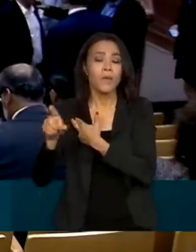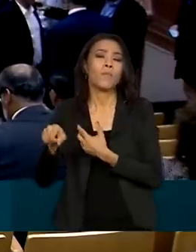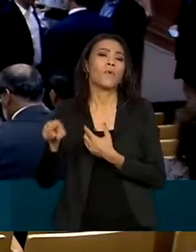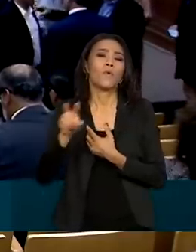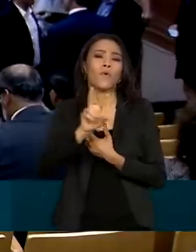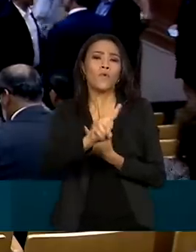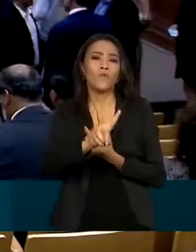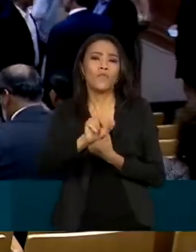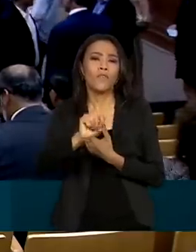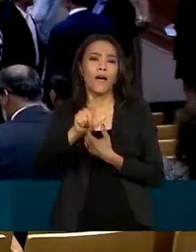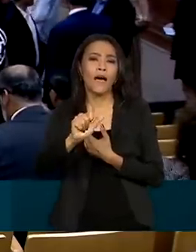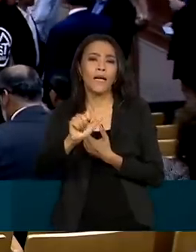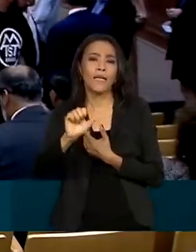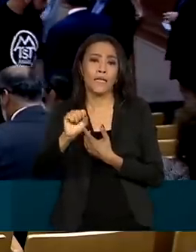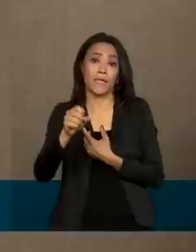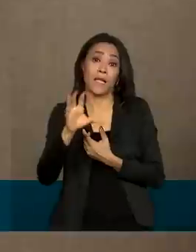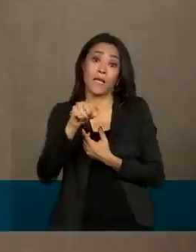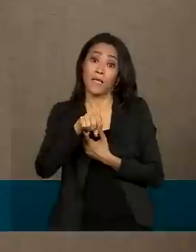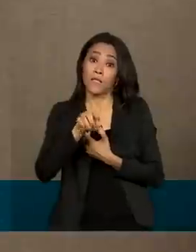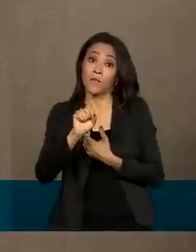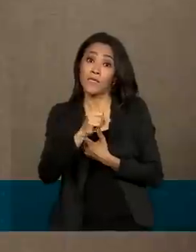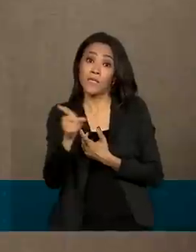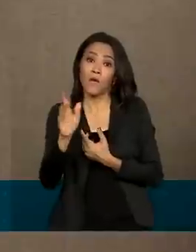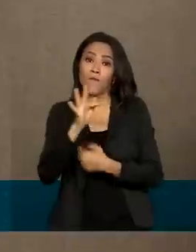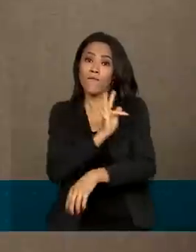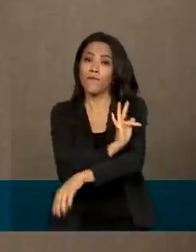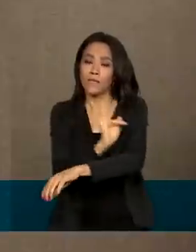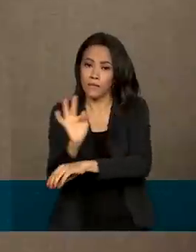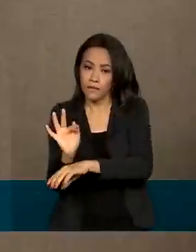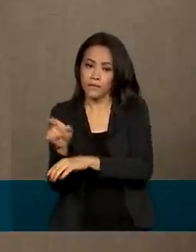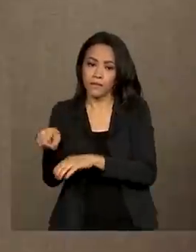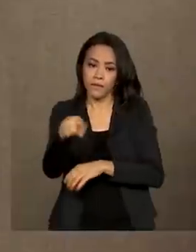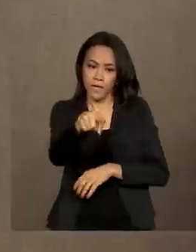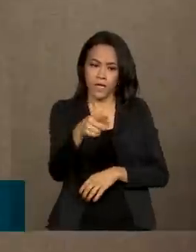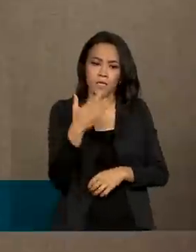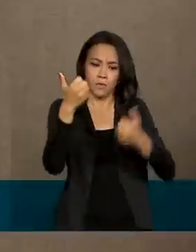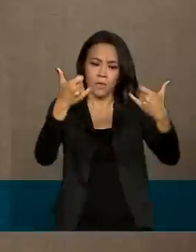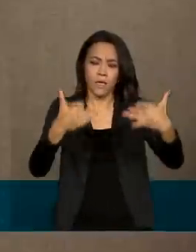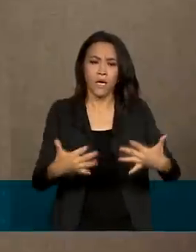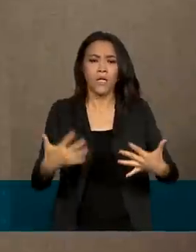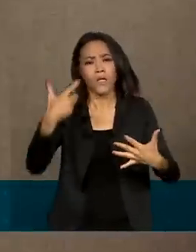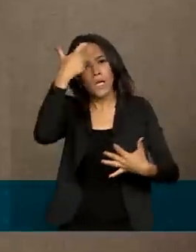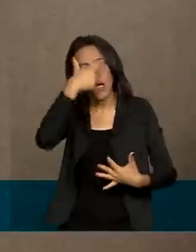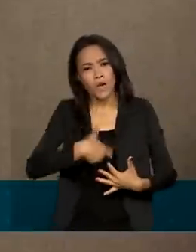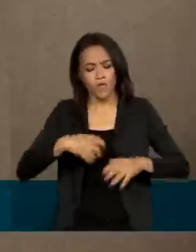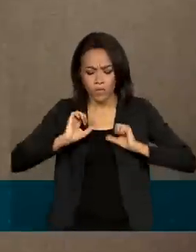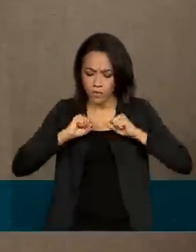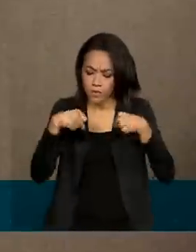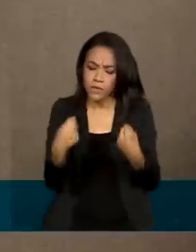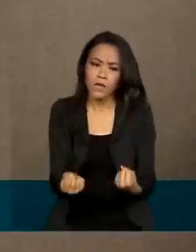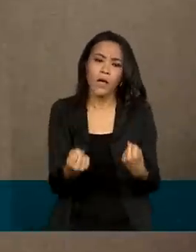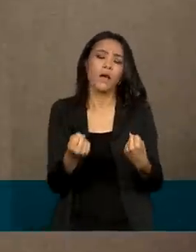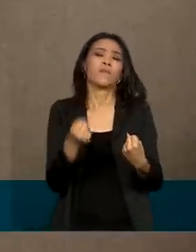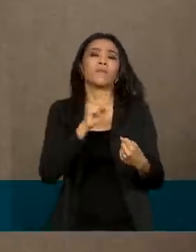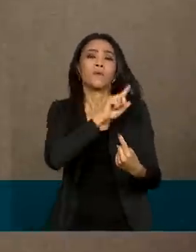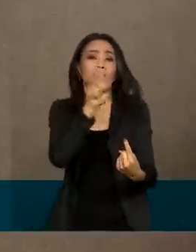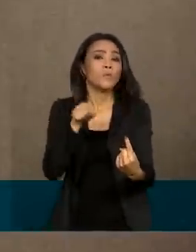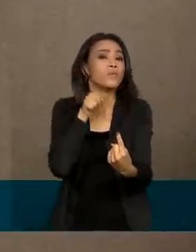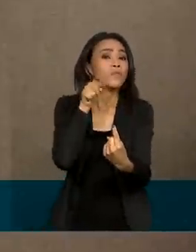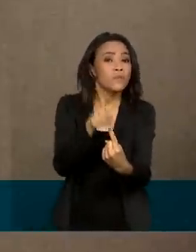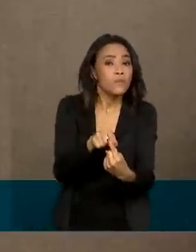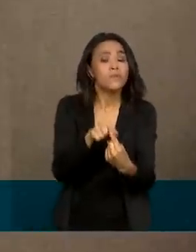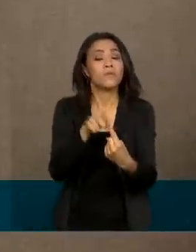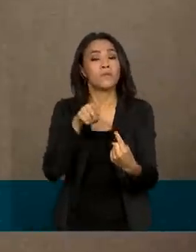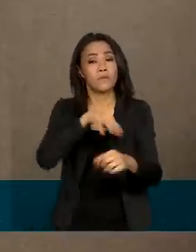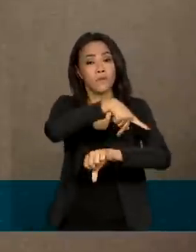Vale do São Francisco, a Codevasf. Dedicarei meus melhores esforços para ajudar no projeto de tornar o Brasil